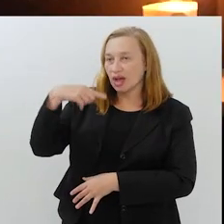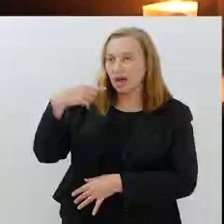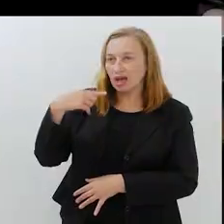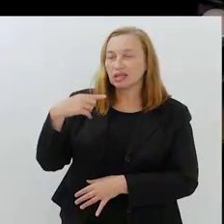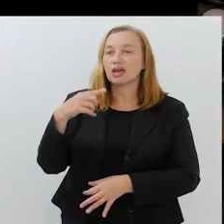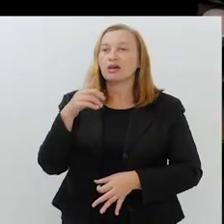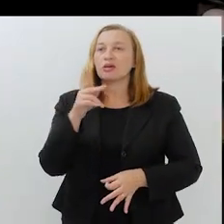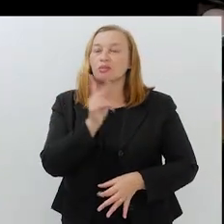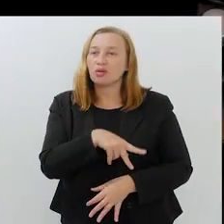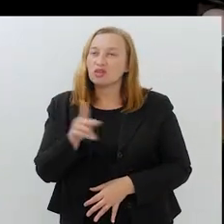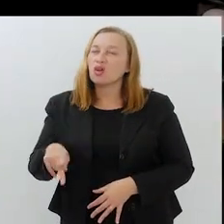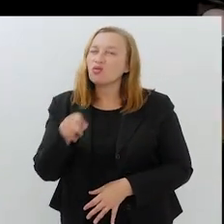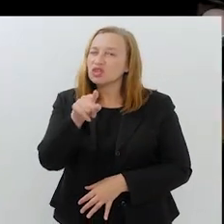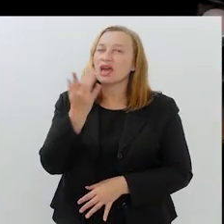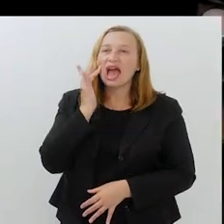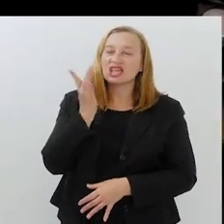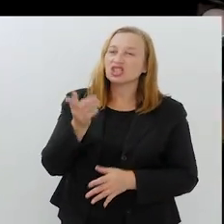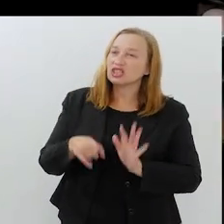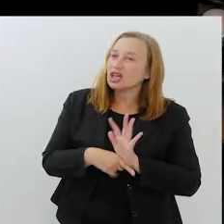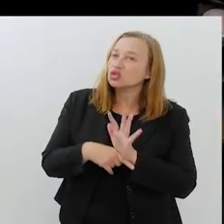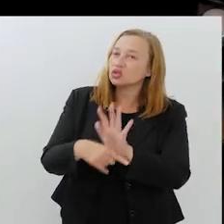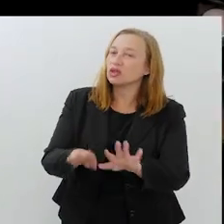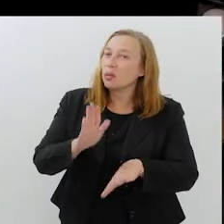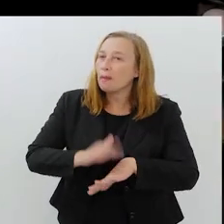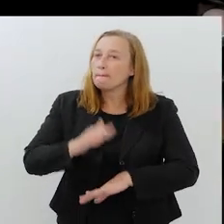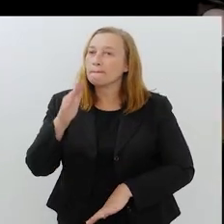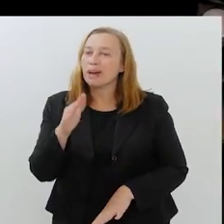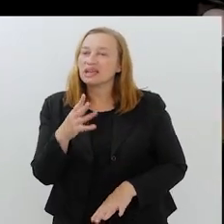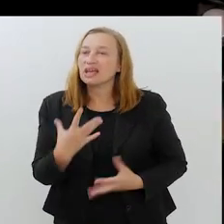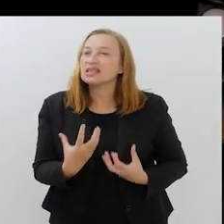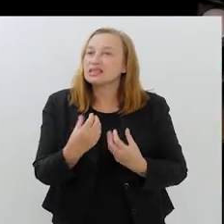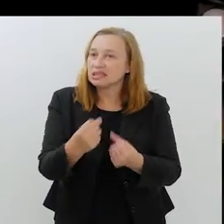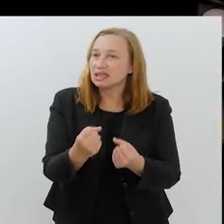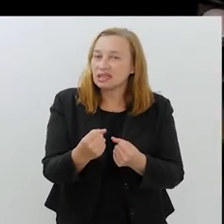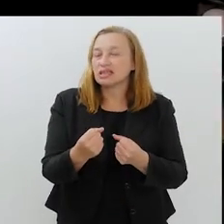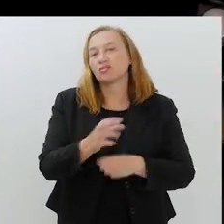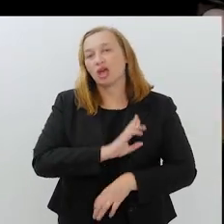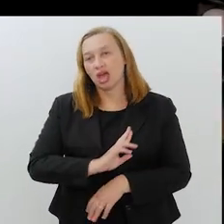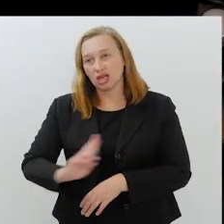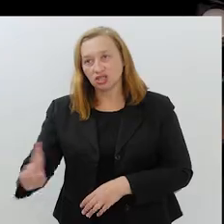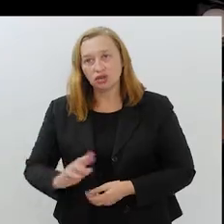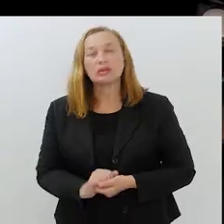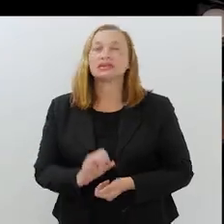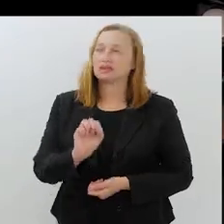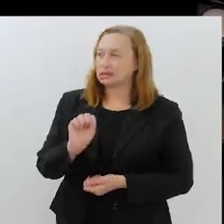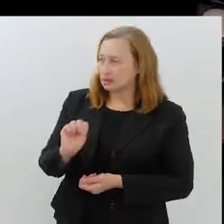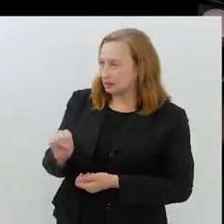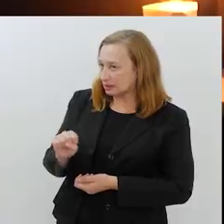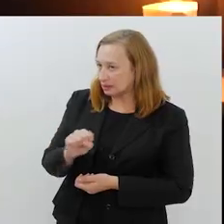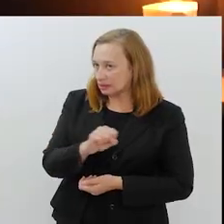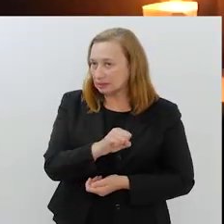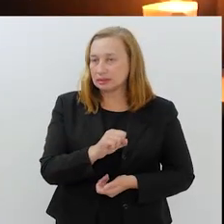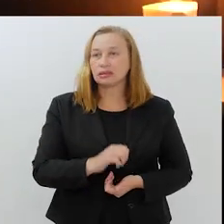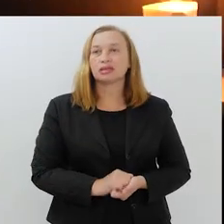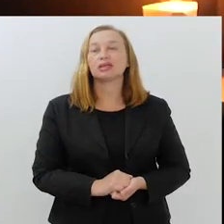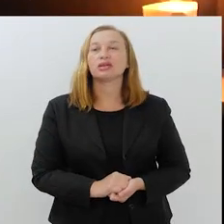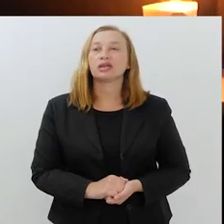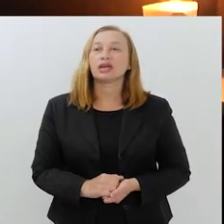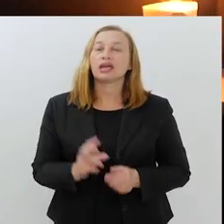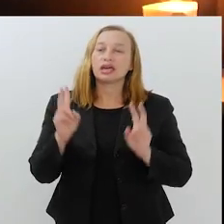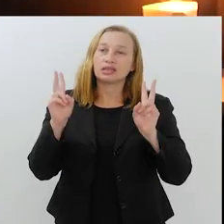uma professora, você acha que isso também está ajudando mais na aceitação da religião? Sim,